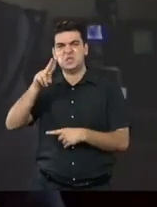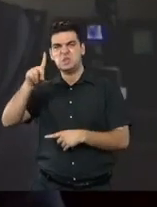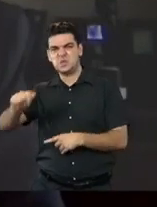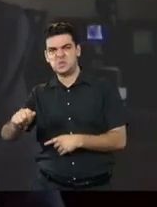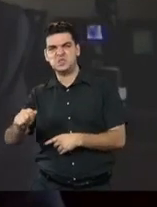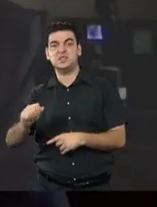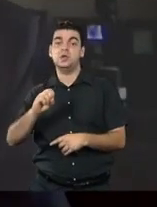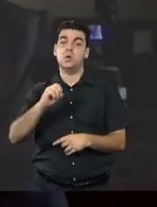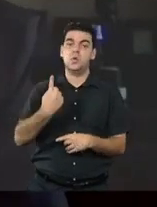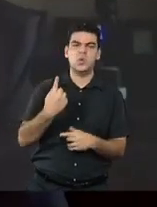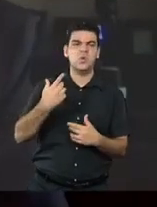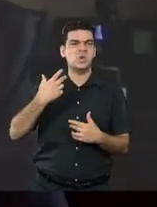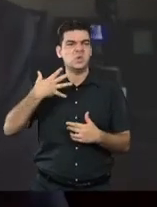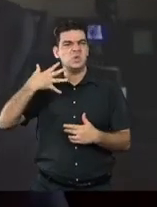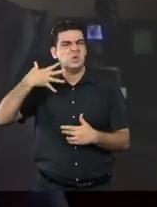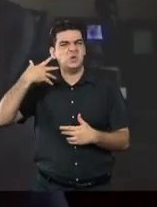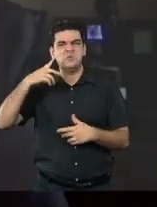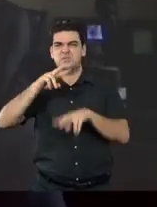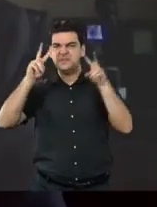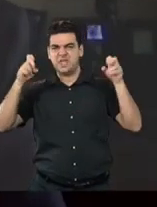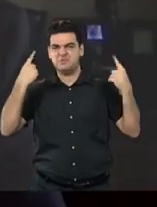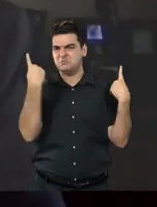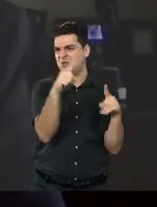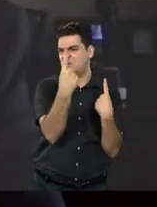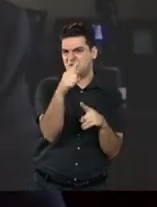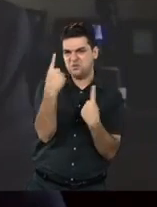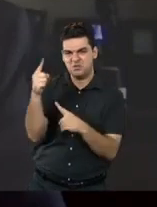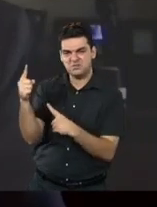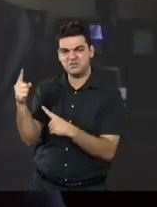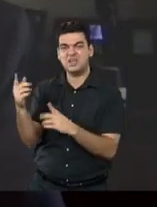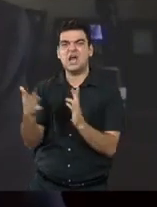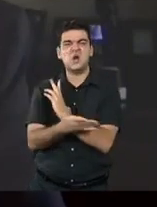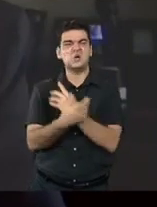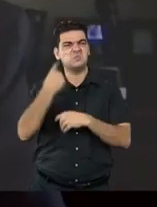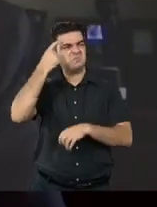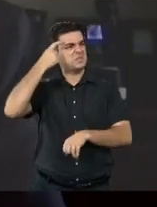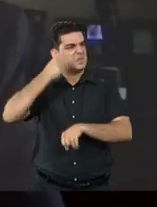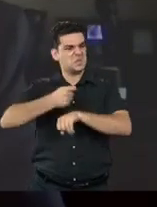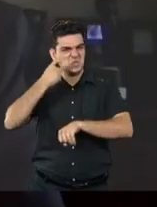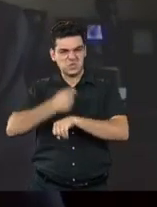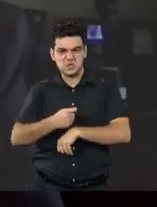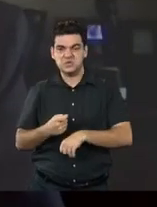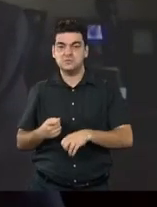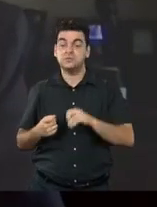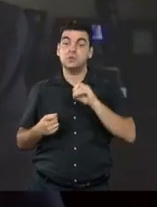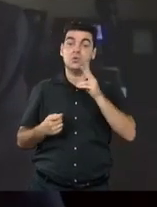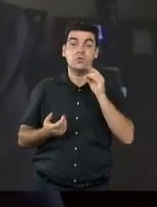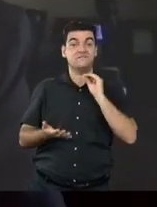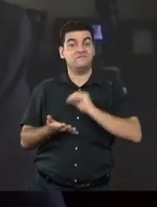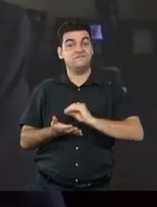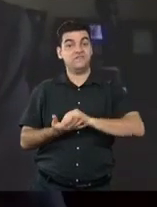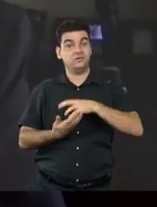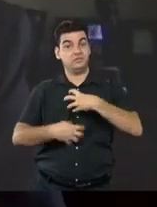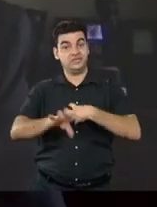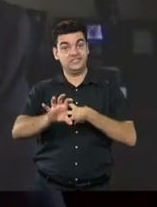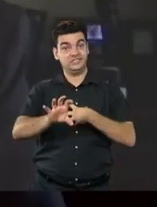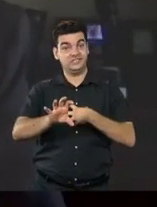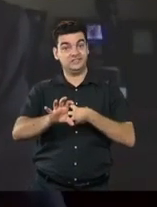vejo discursos agressivos, quando eu vejo a intolerância, quando eu vejo a falta de empatia,